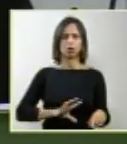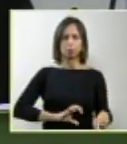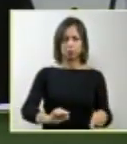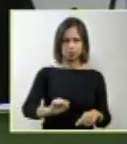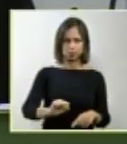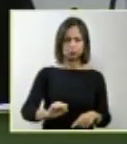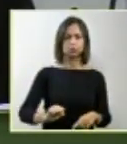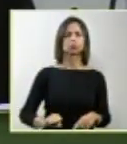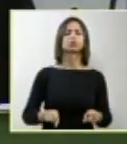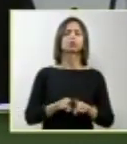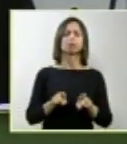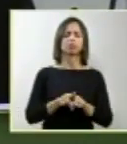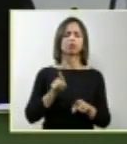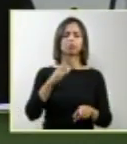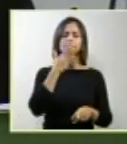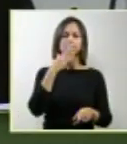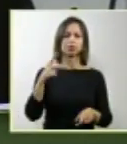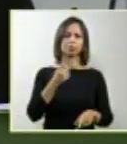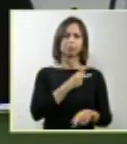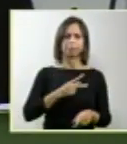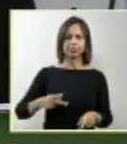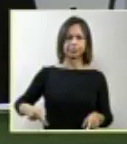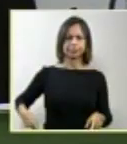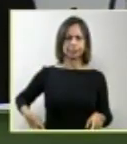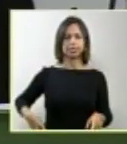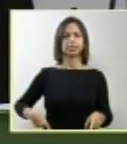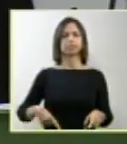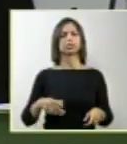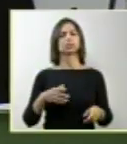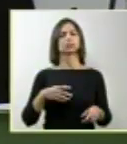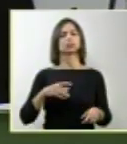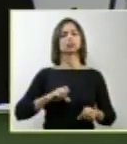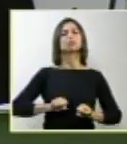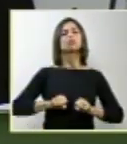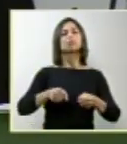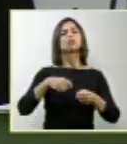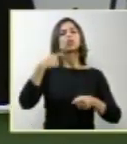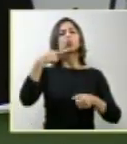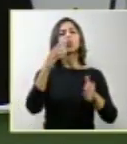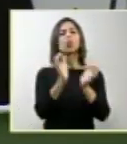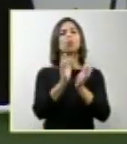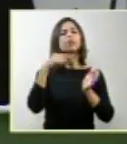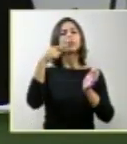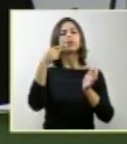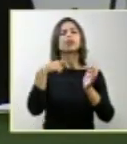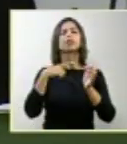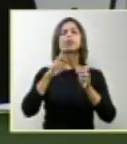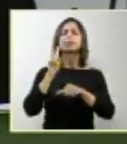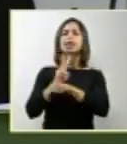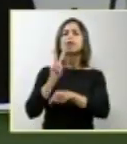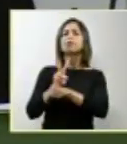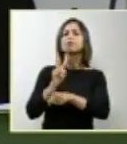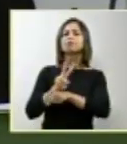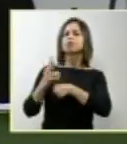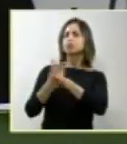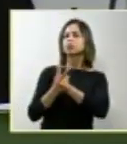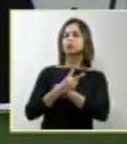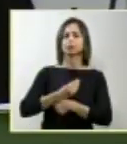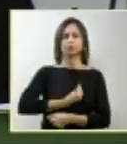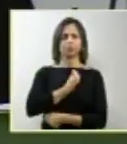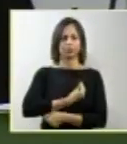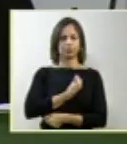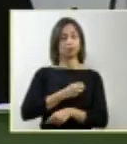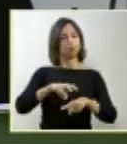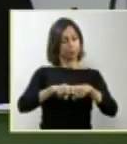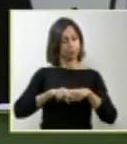da frente parlamentar em defesa da vida contra o aborto. Daí a presença nessa